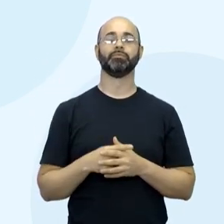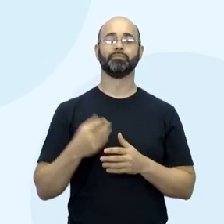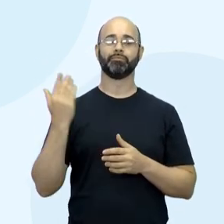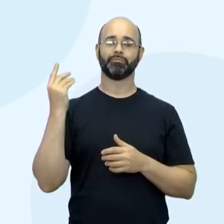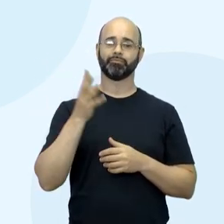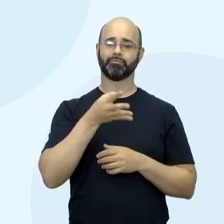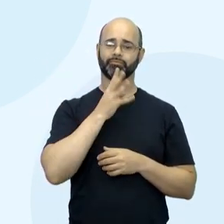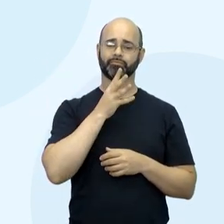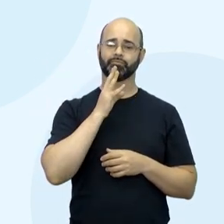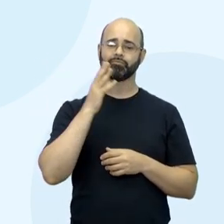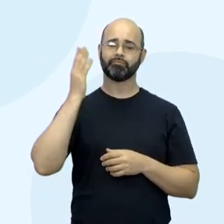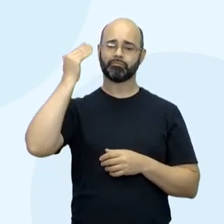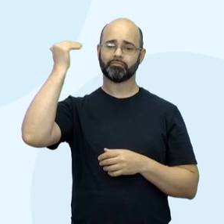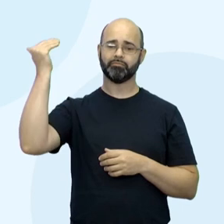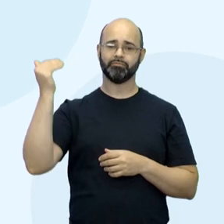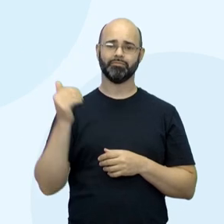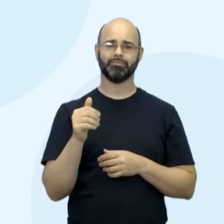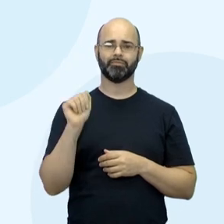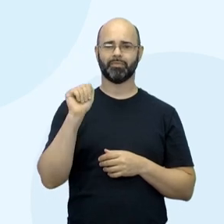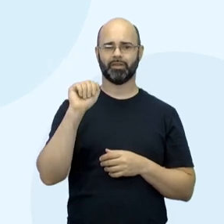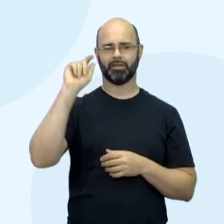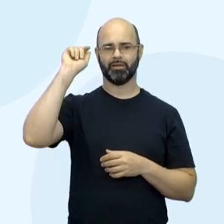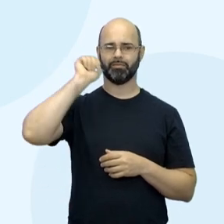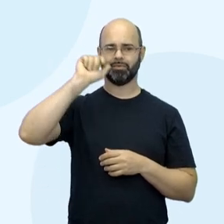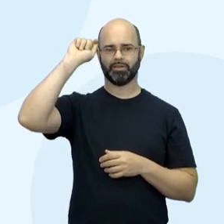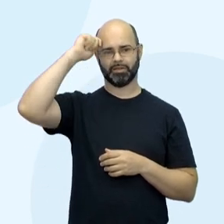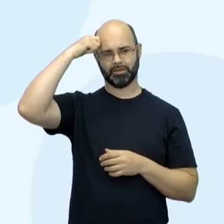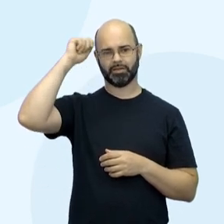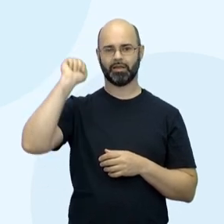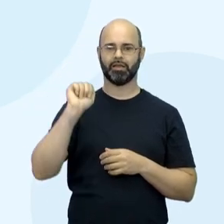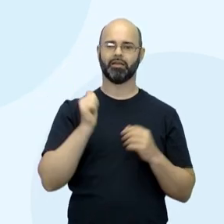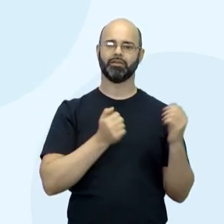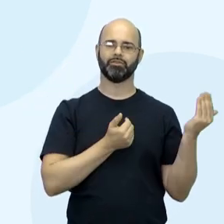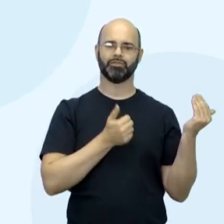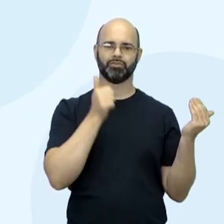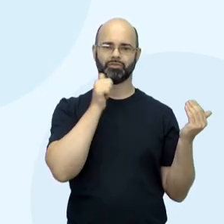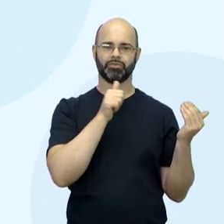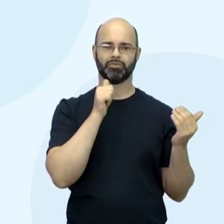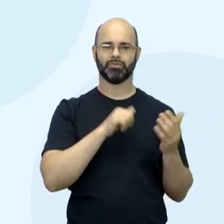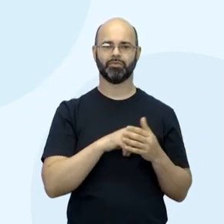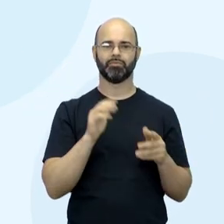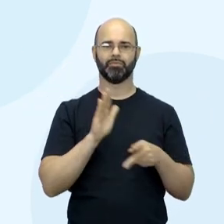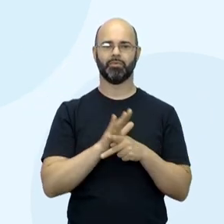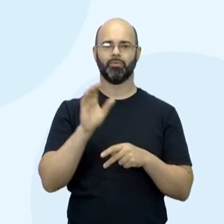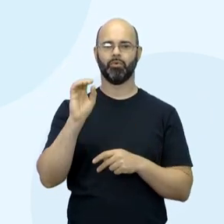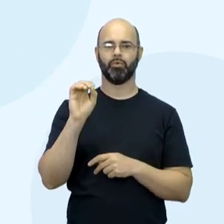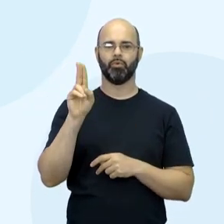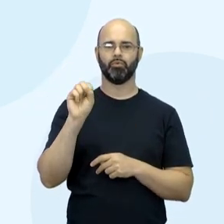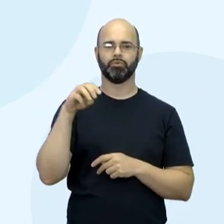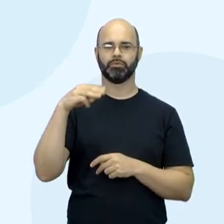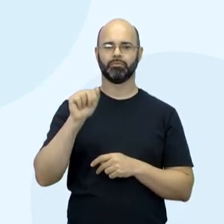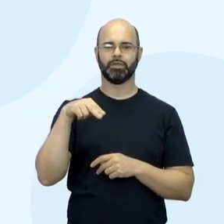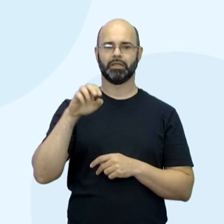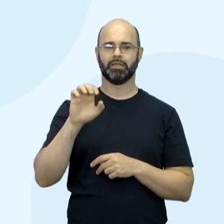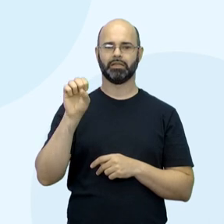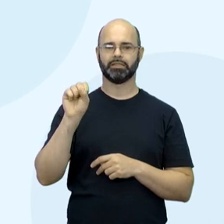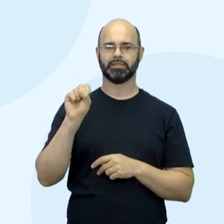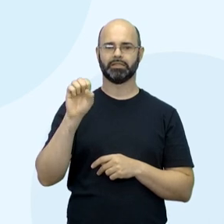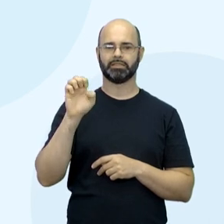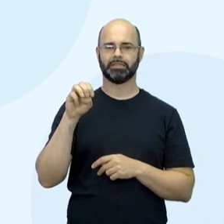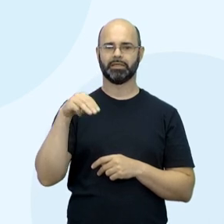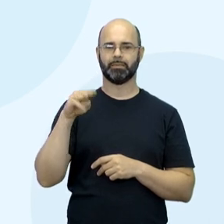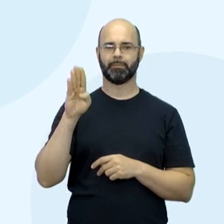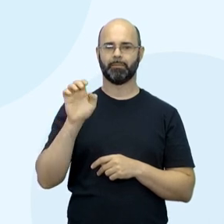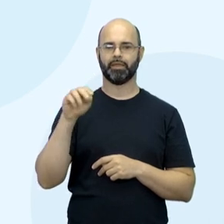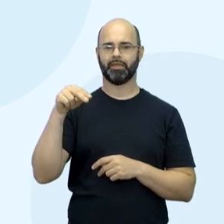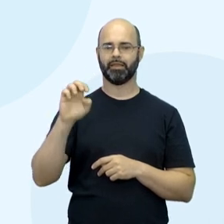conhecimento internacional foi A Negra de A Jovem Negra, de Ousmane Sembène, que mostrava o desespero de uma mulher africana ao